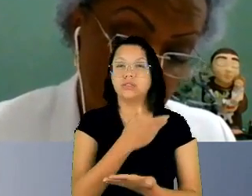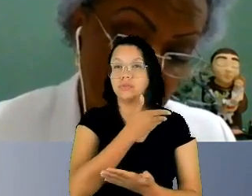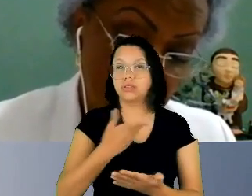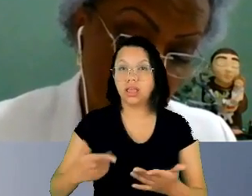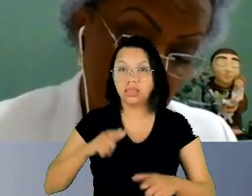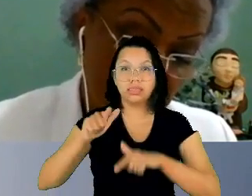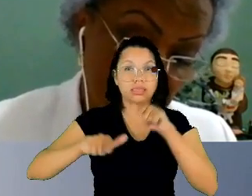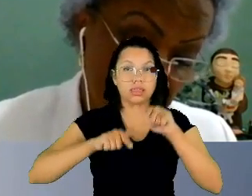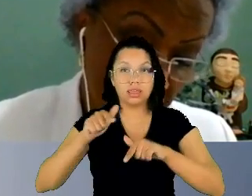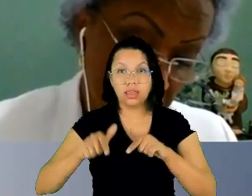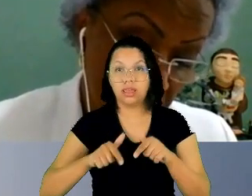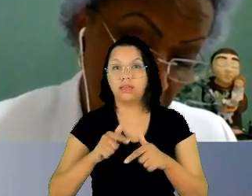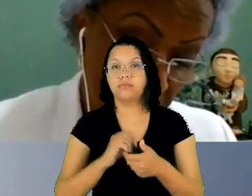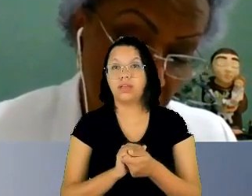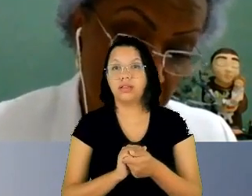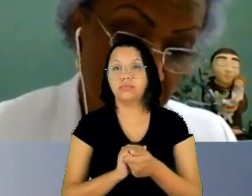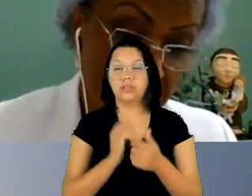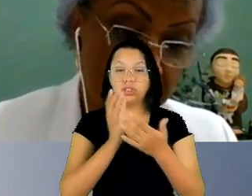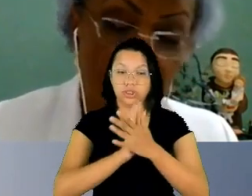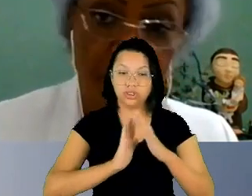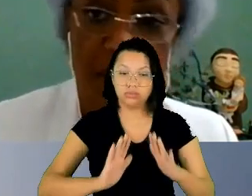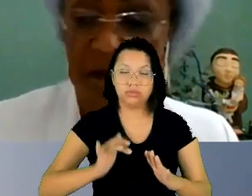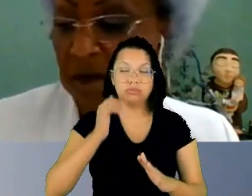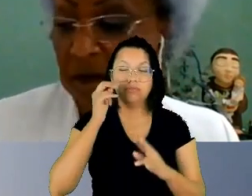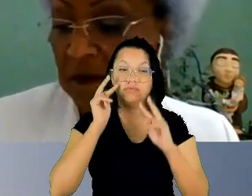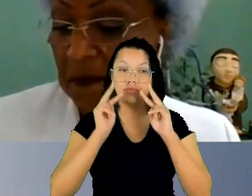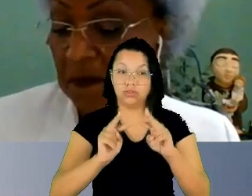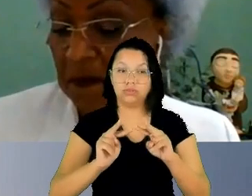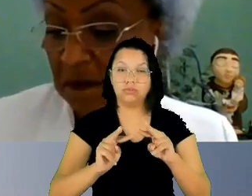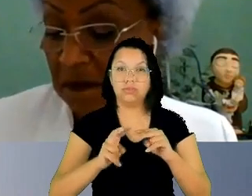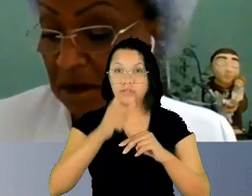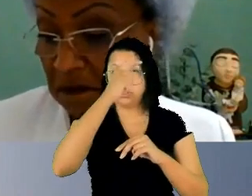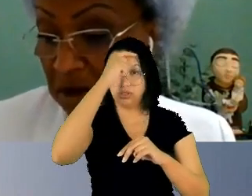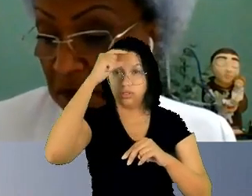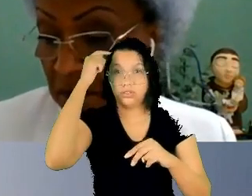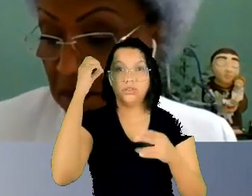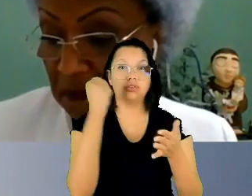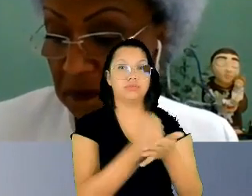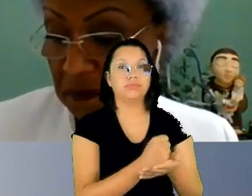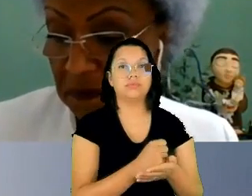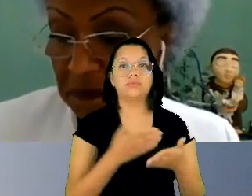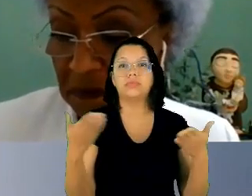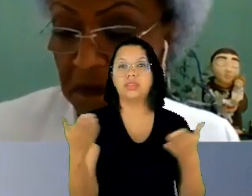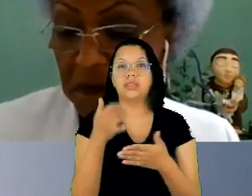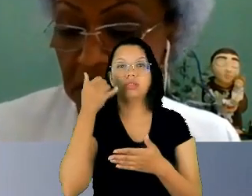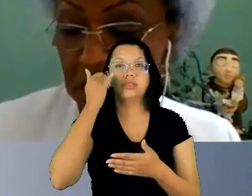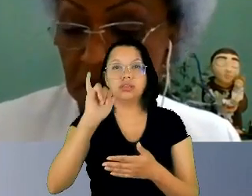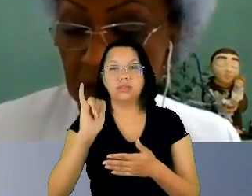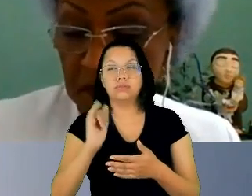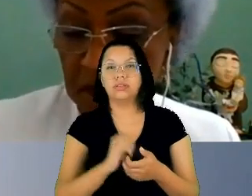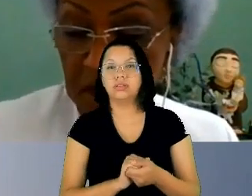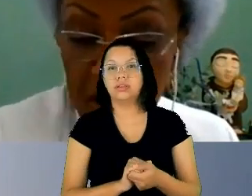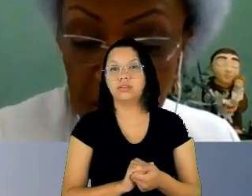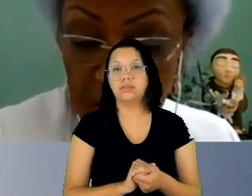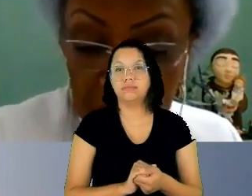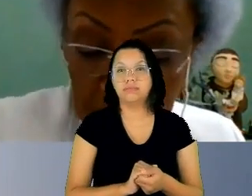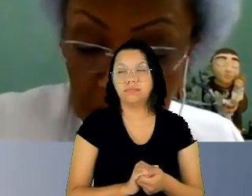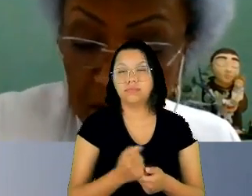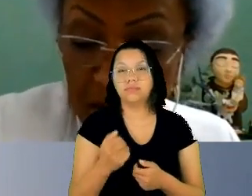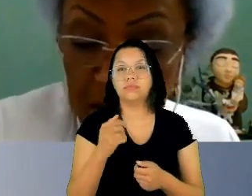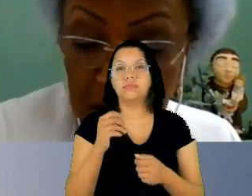sobre as mulheres essa prevenção o estado o poder judiciário está incluído nesse dever